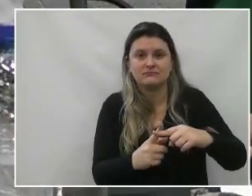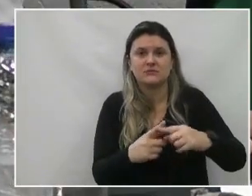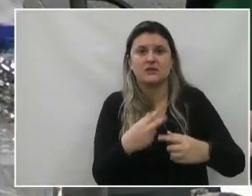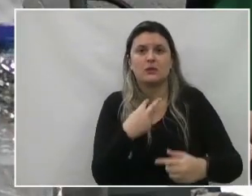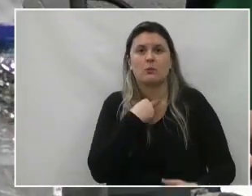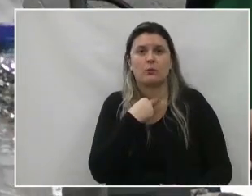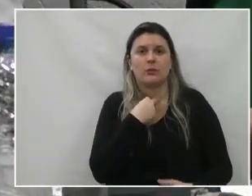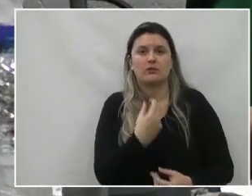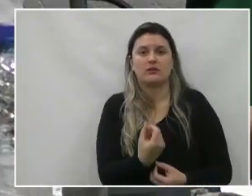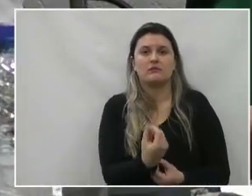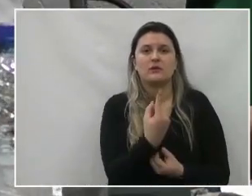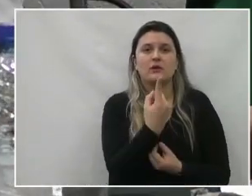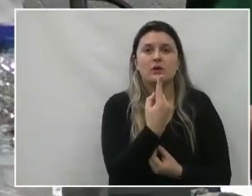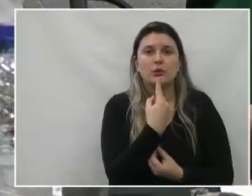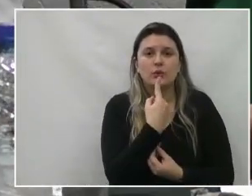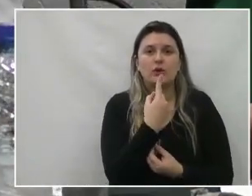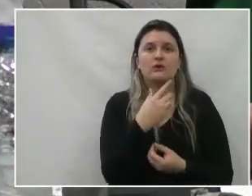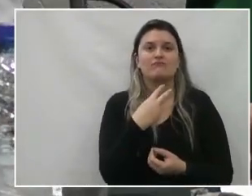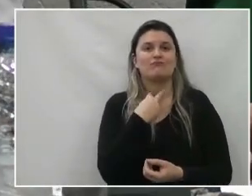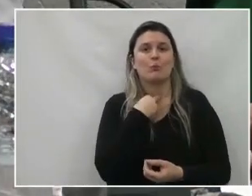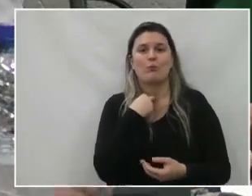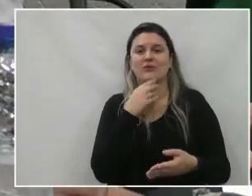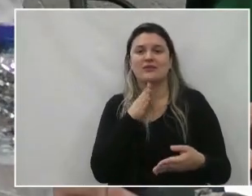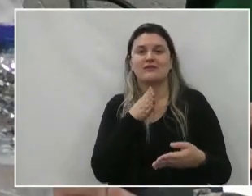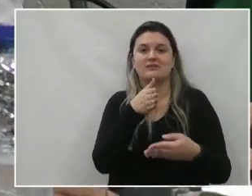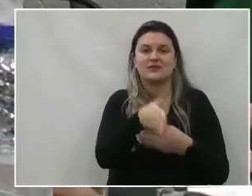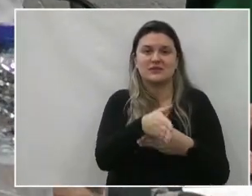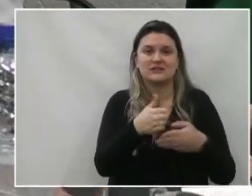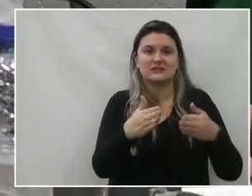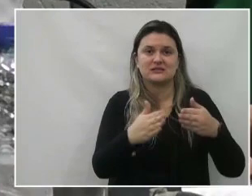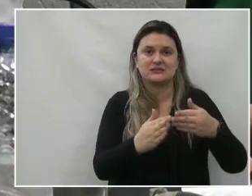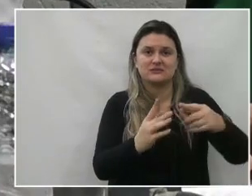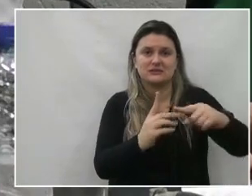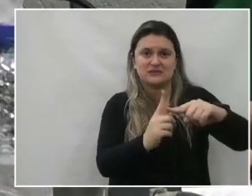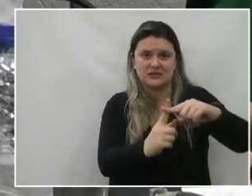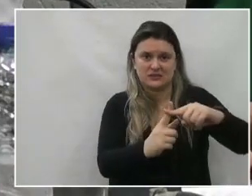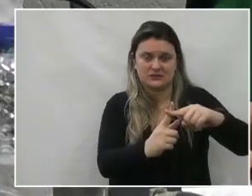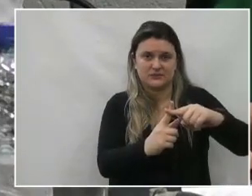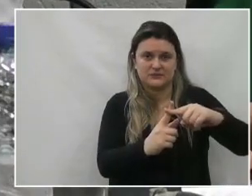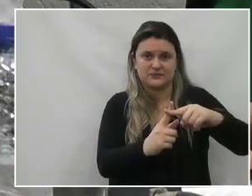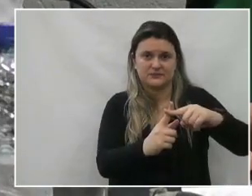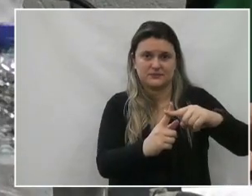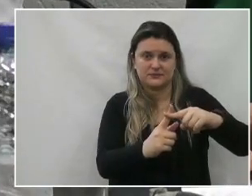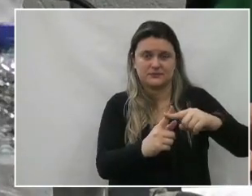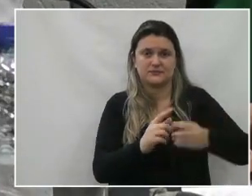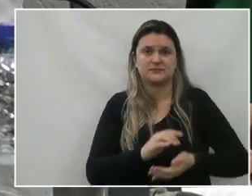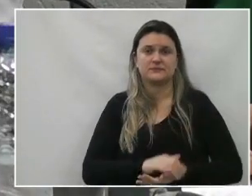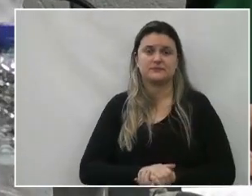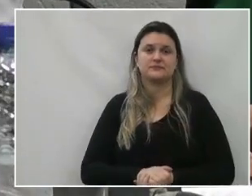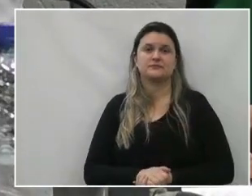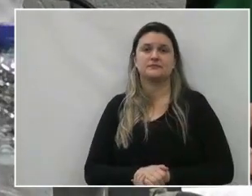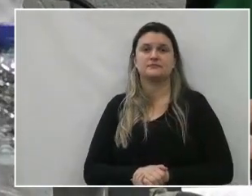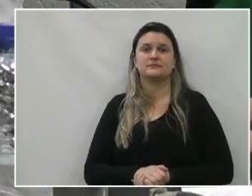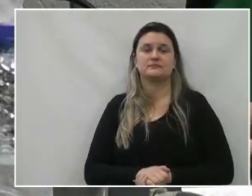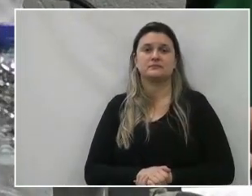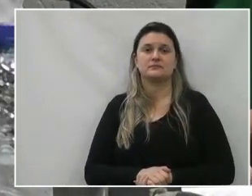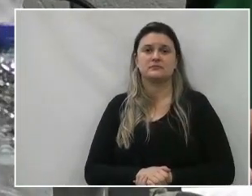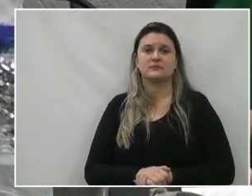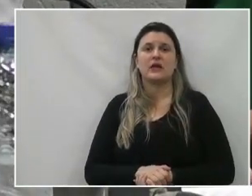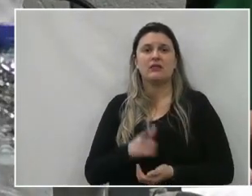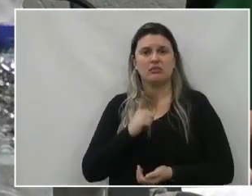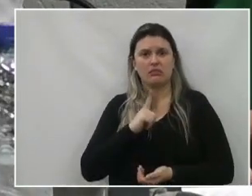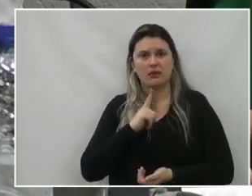uma vela, não estão conseguindo adentrar ao cemitério para colocar uma flor. temos